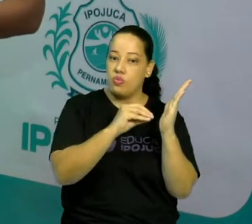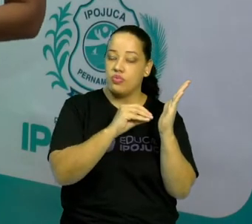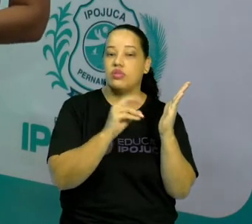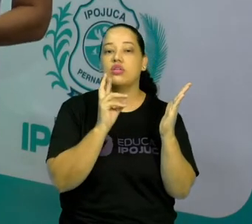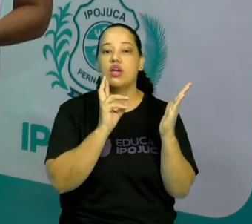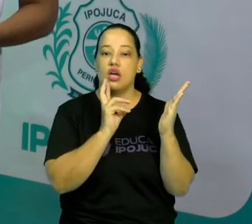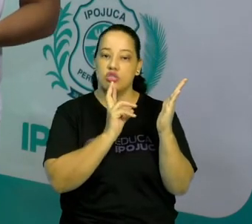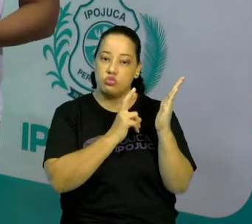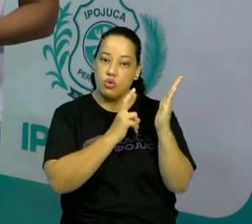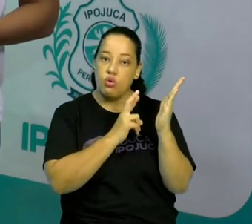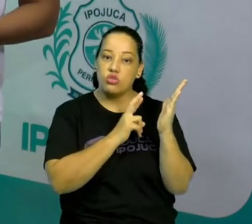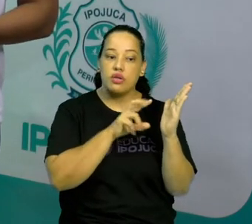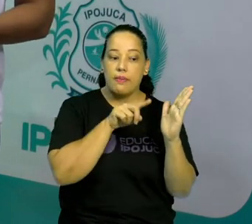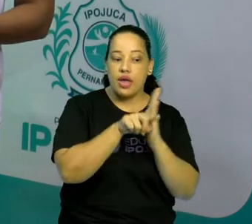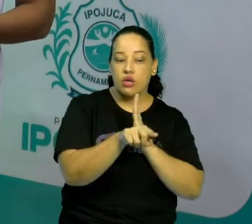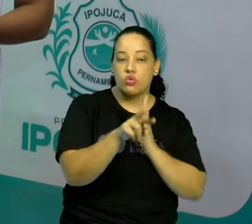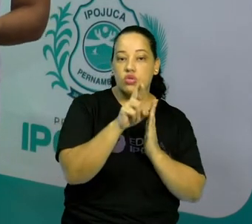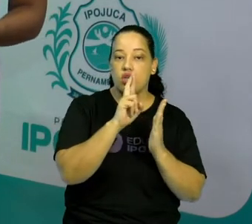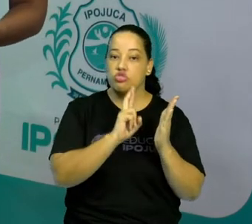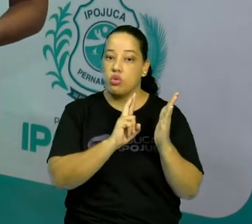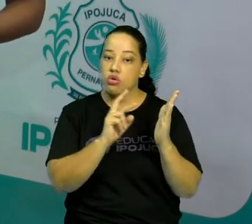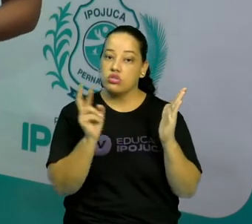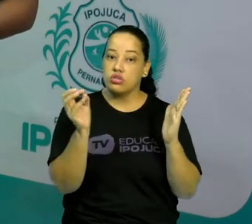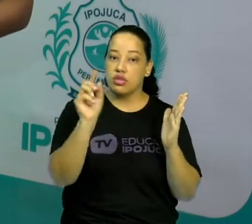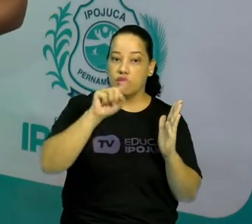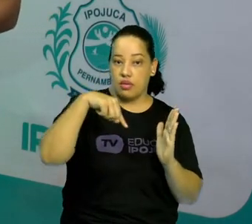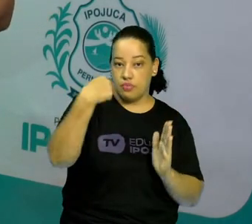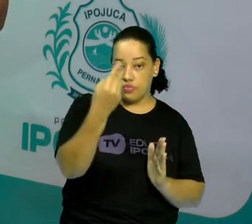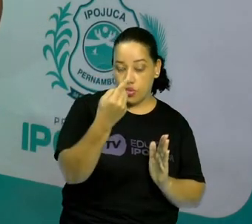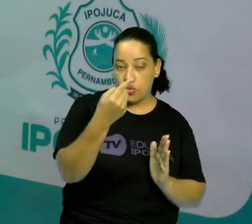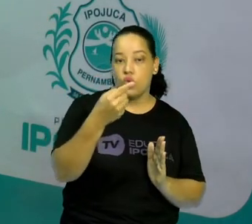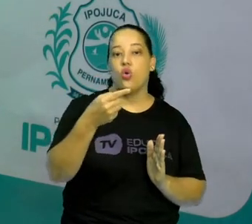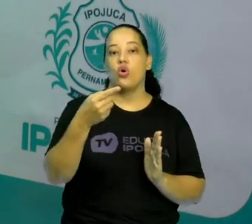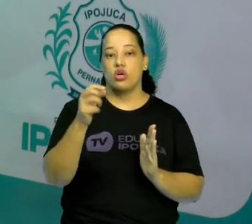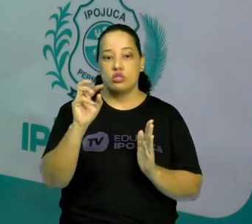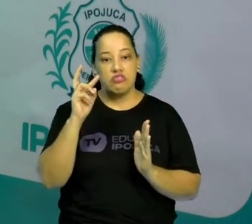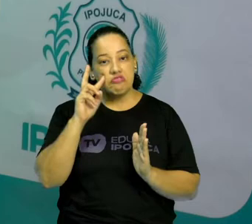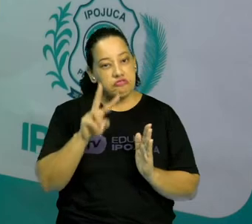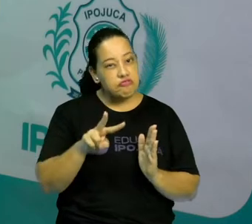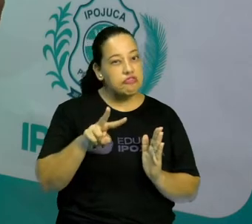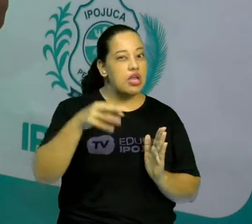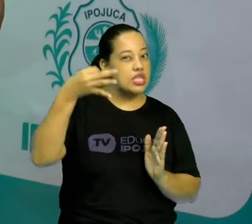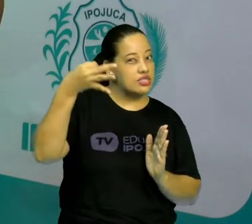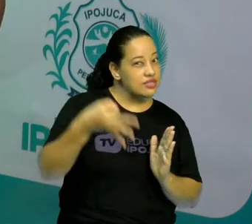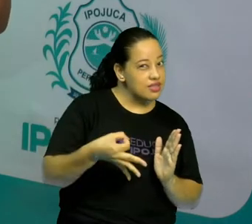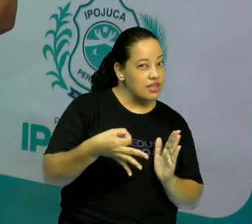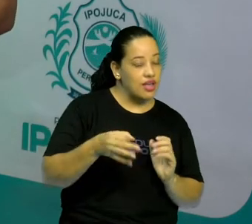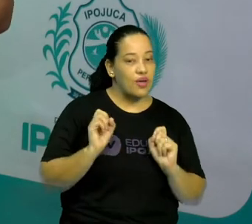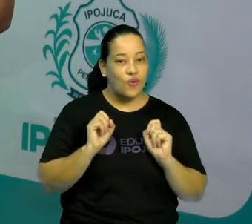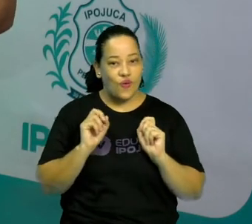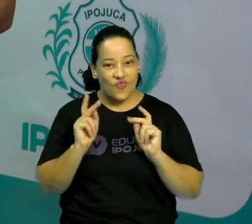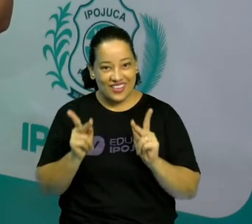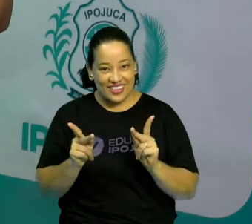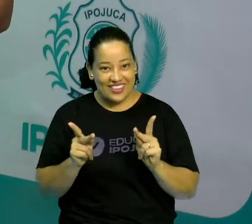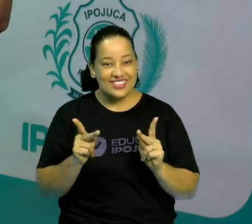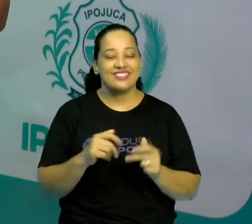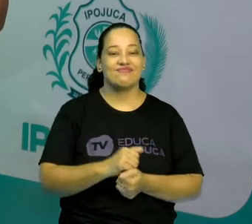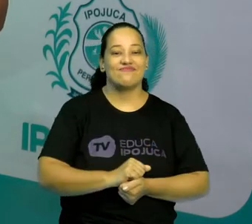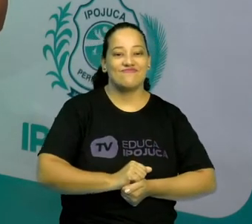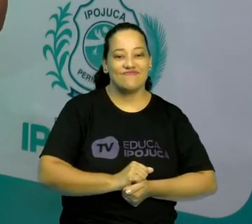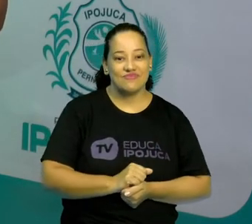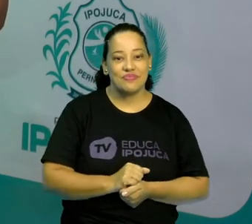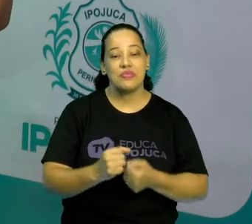perguntas e as respostas no caderno para que a gente possa fazer a correção juntos aqui na nossa próxima aula.